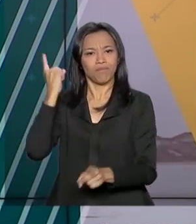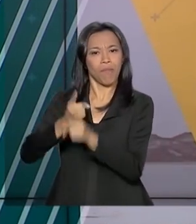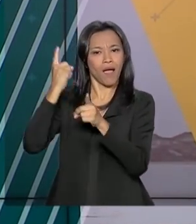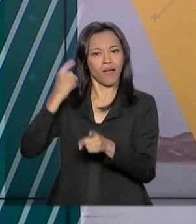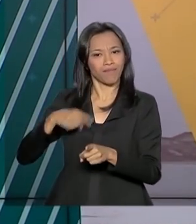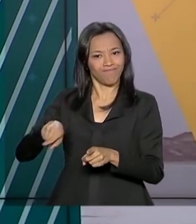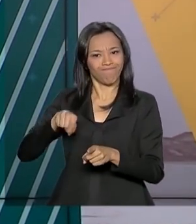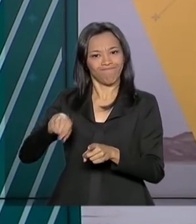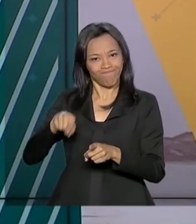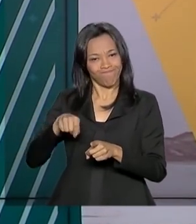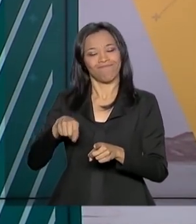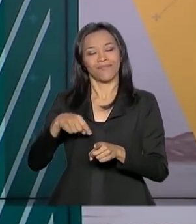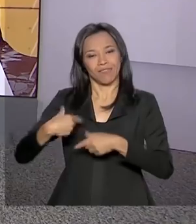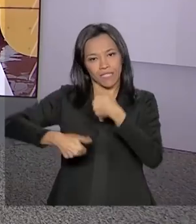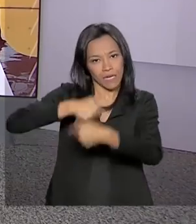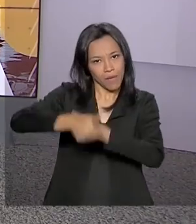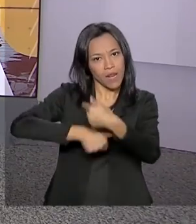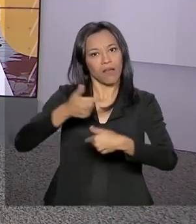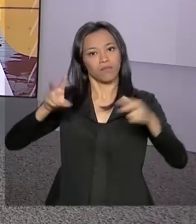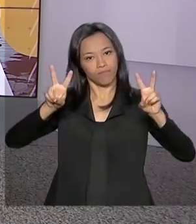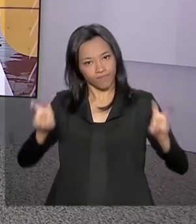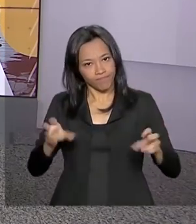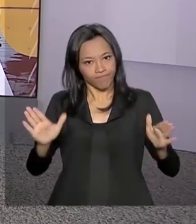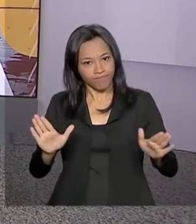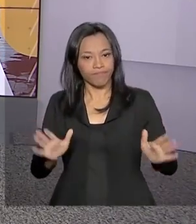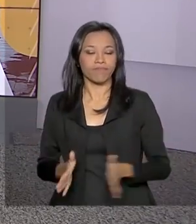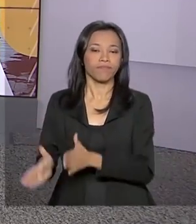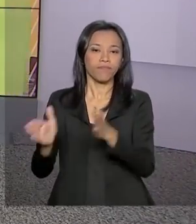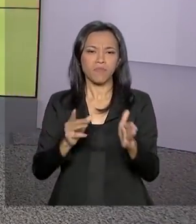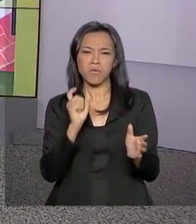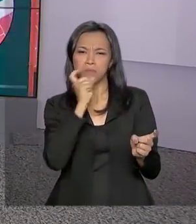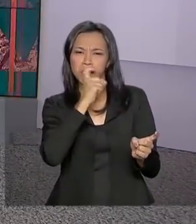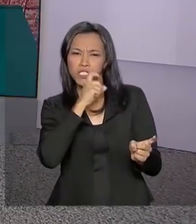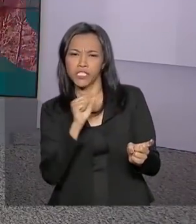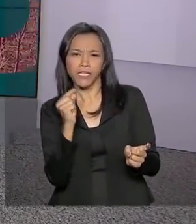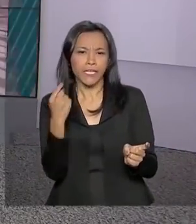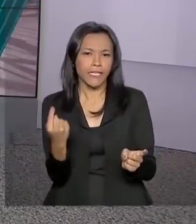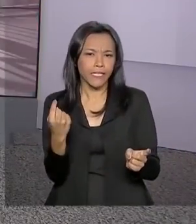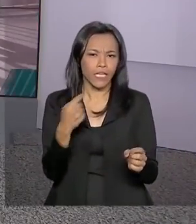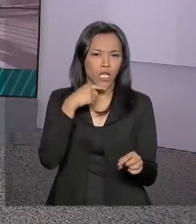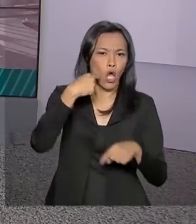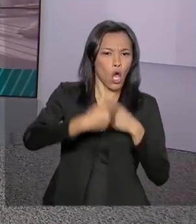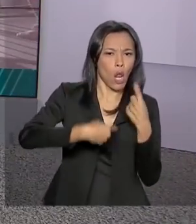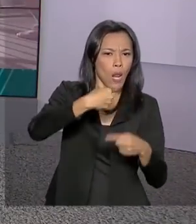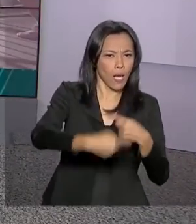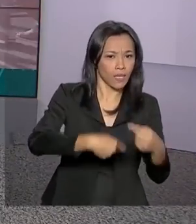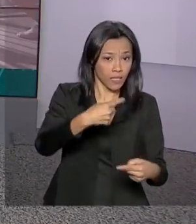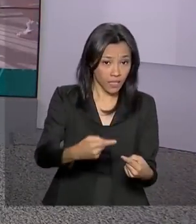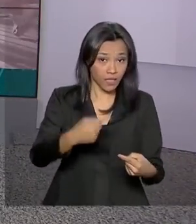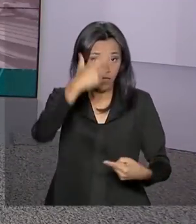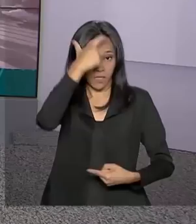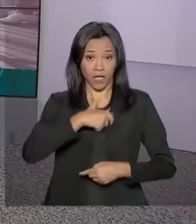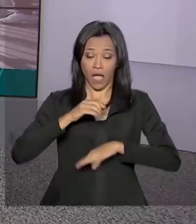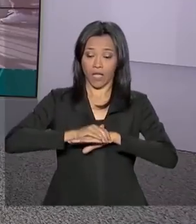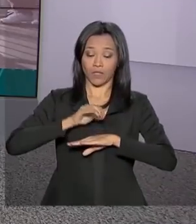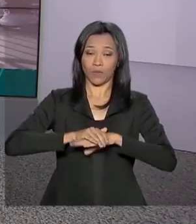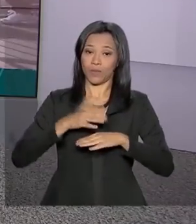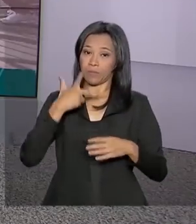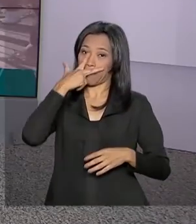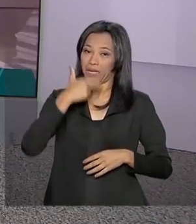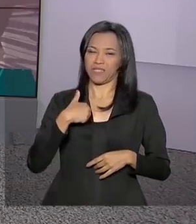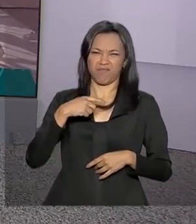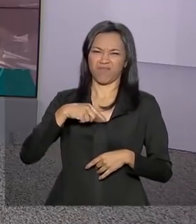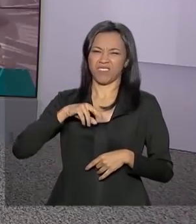Fecha aspas. Uma mentirinha aqui, uma enrolada ali, atitudes que parecem não ter muita